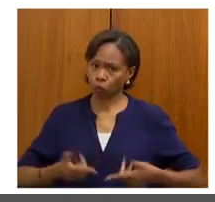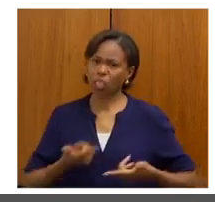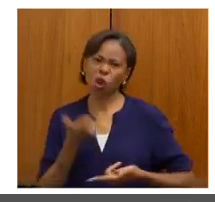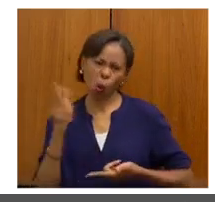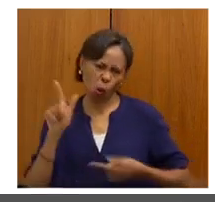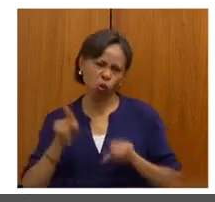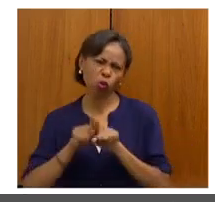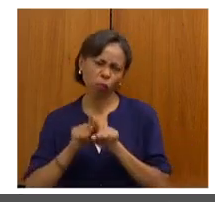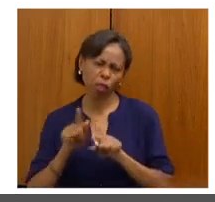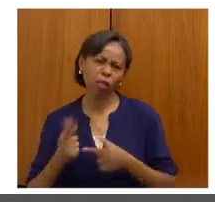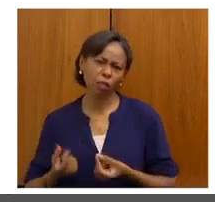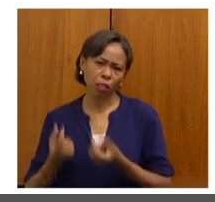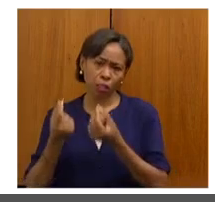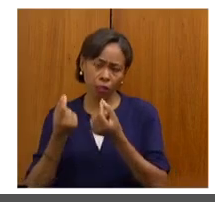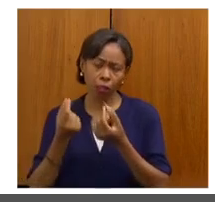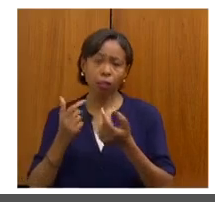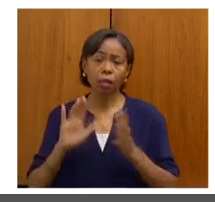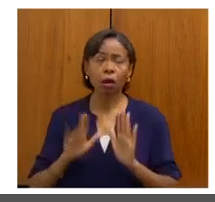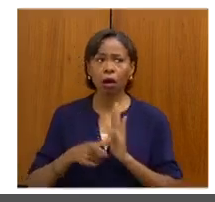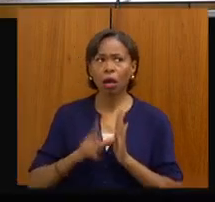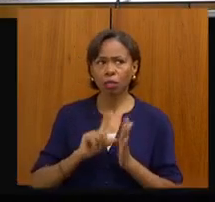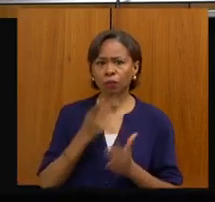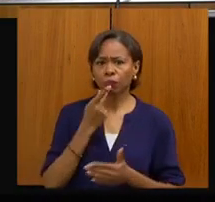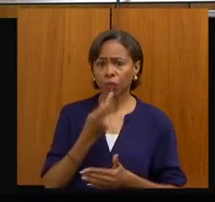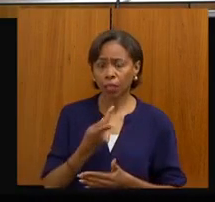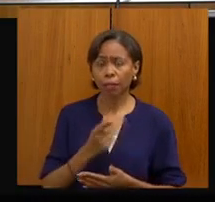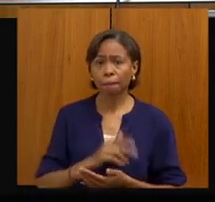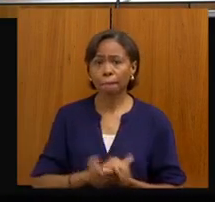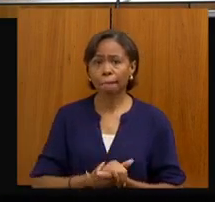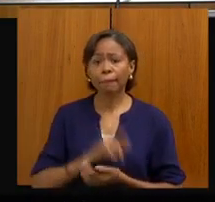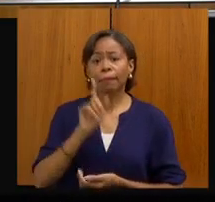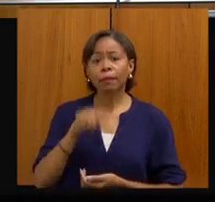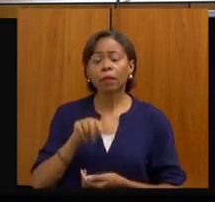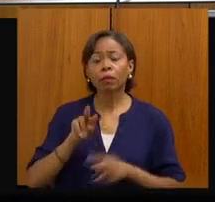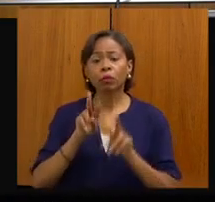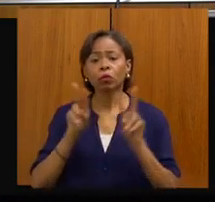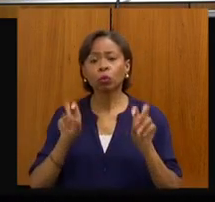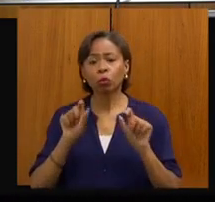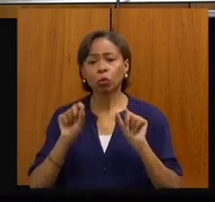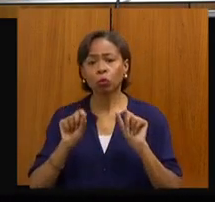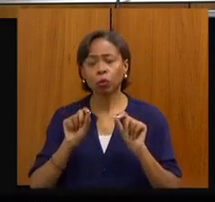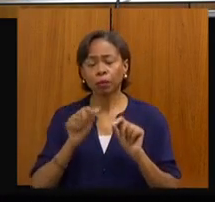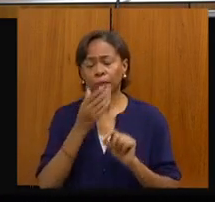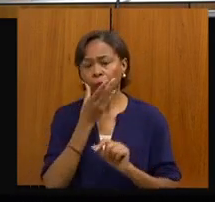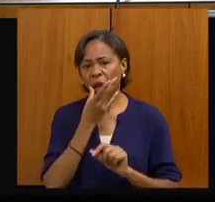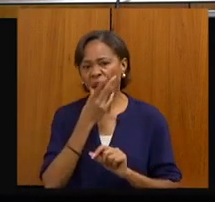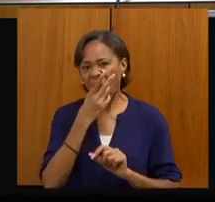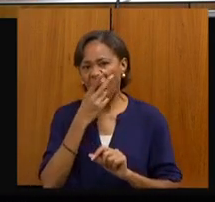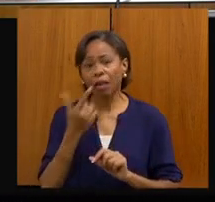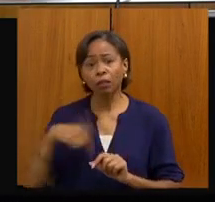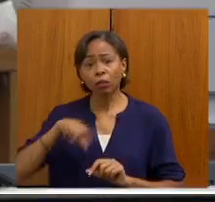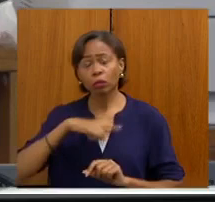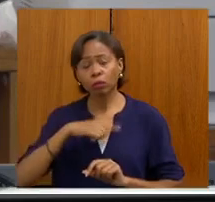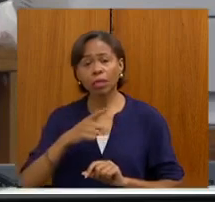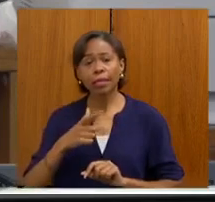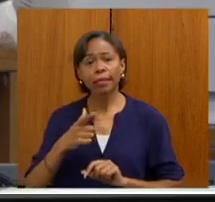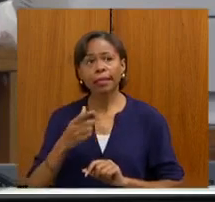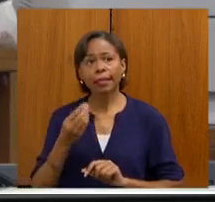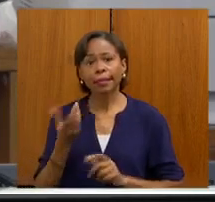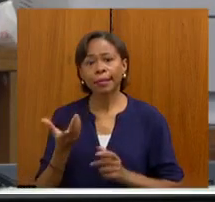Exatamente aquilo que eu falei, presidente, que é sobre a gente garantir